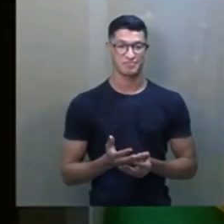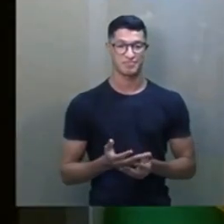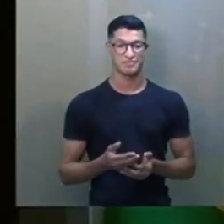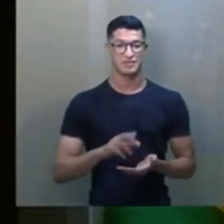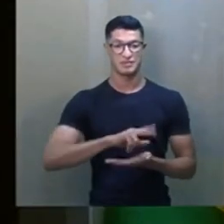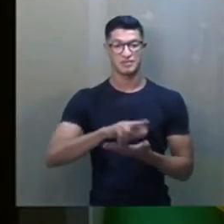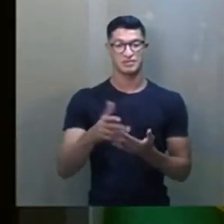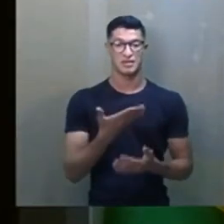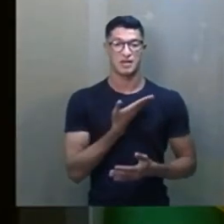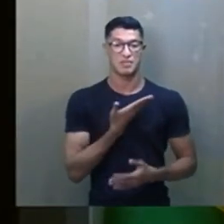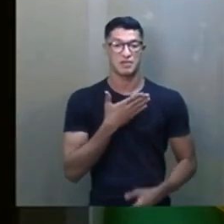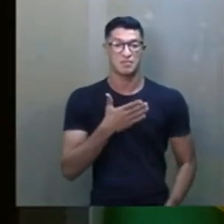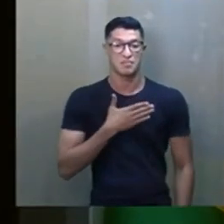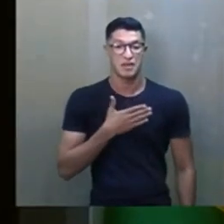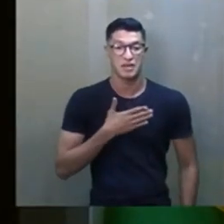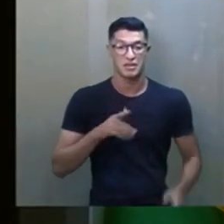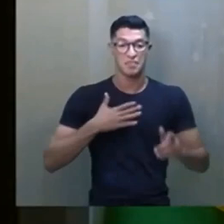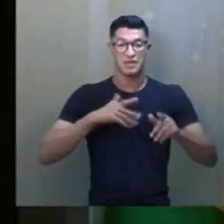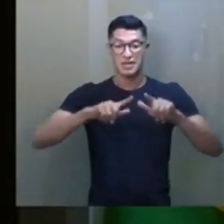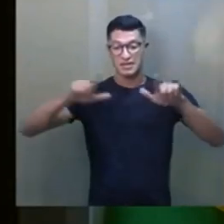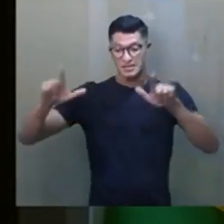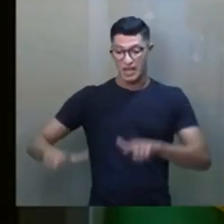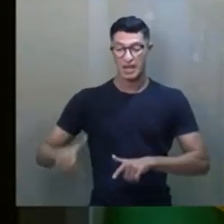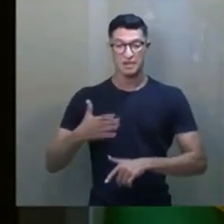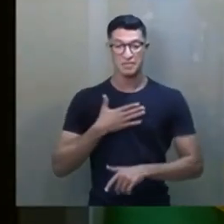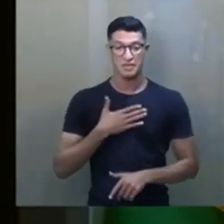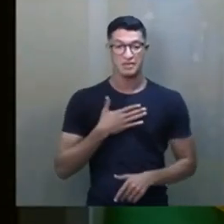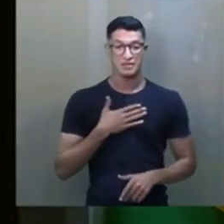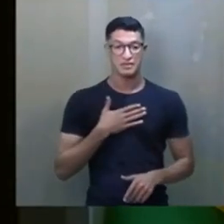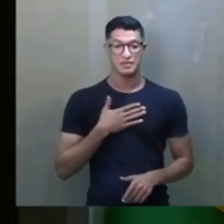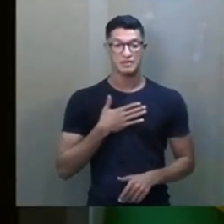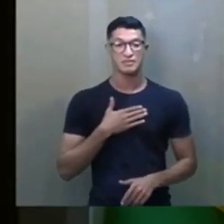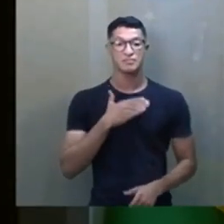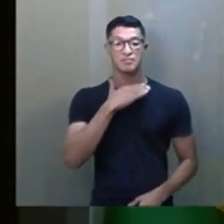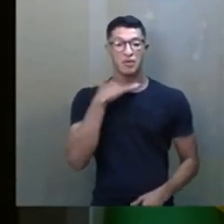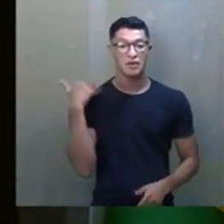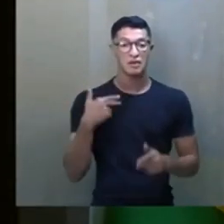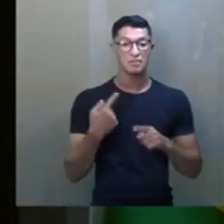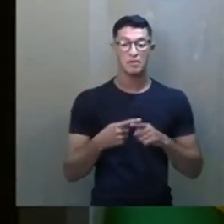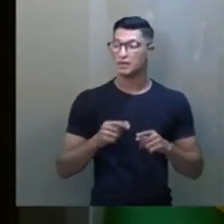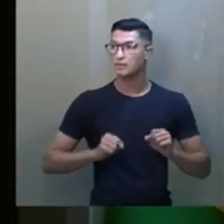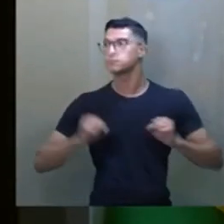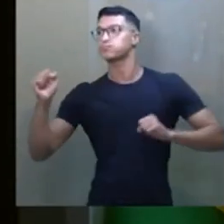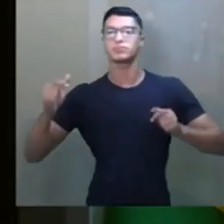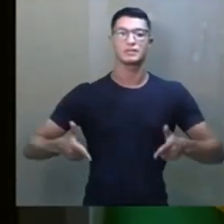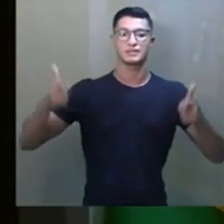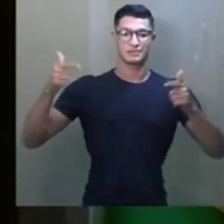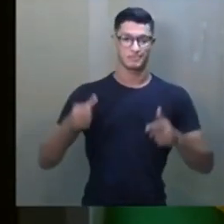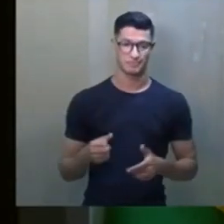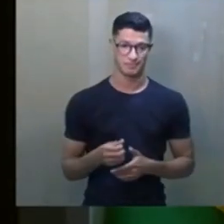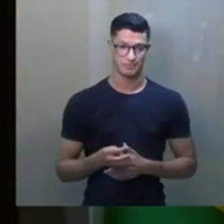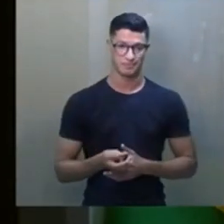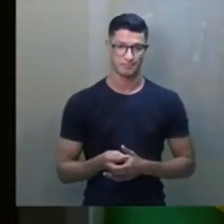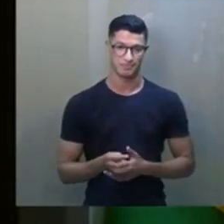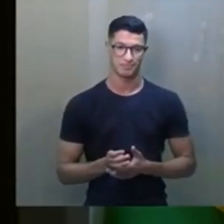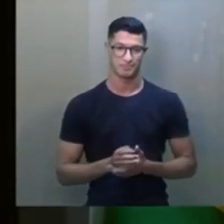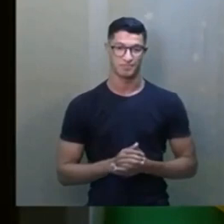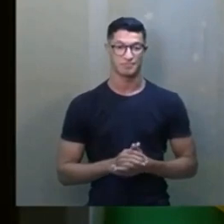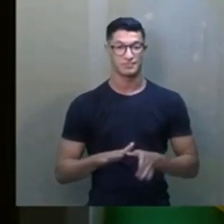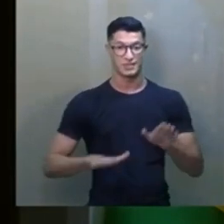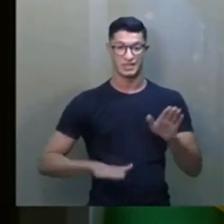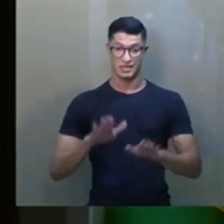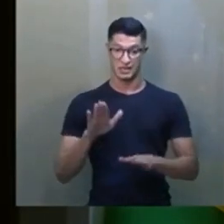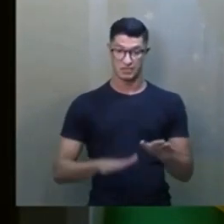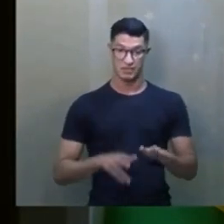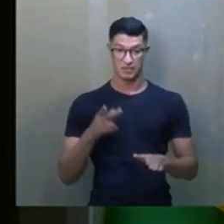Vários colegas meus, da minha sala, da minha academia, morreram porque foram reagir. E às vezes